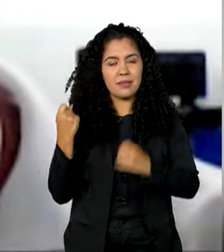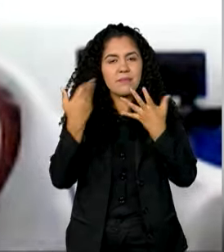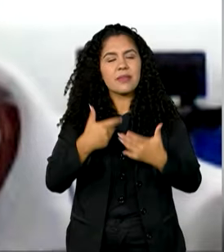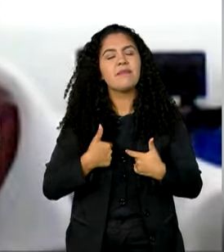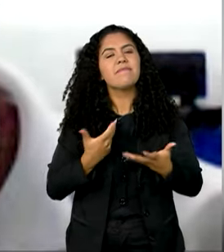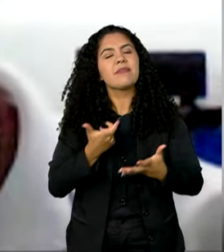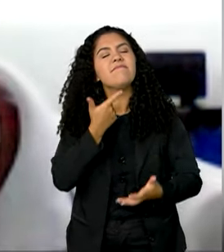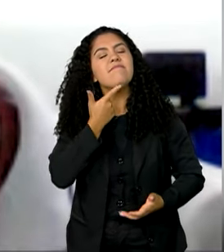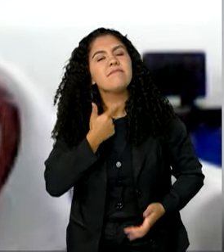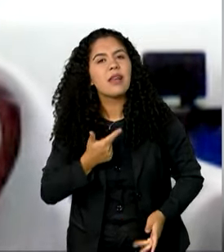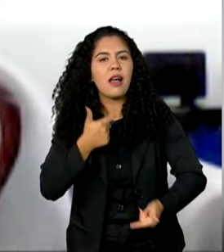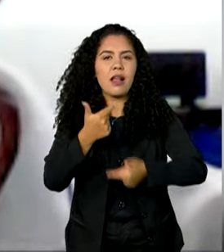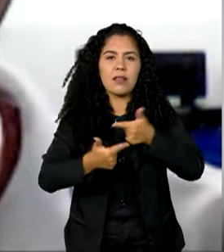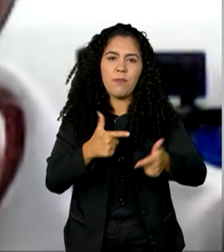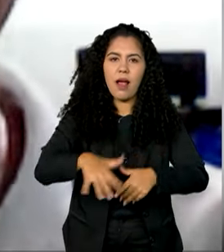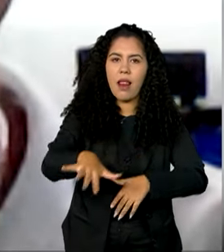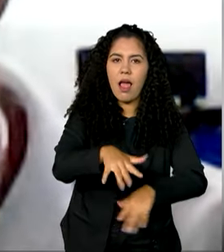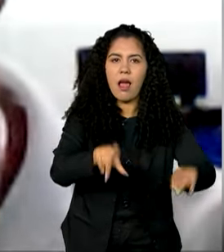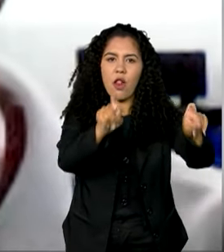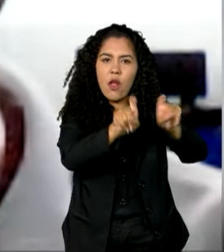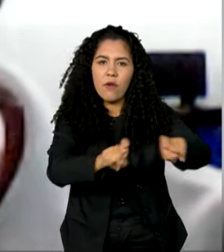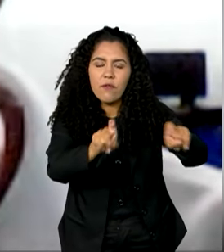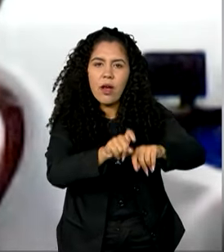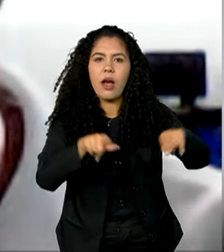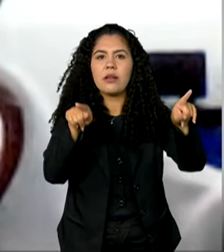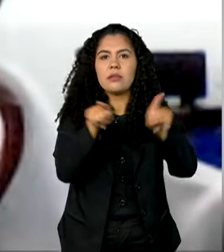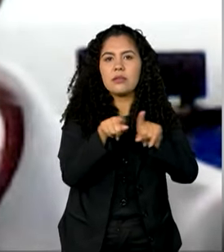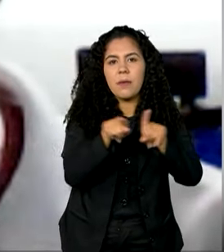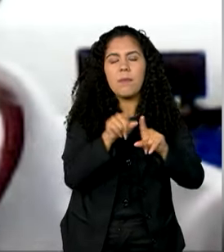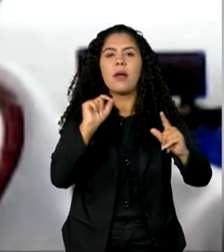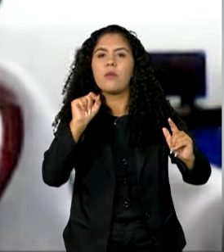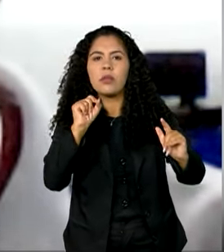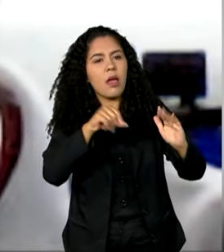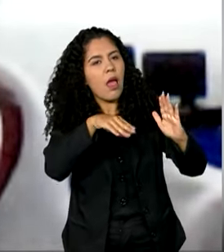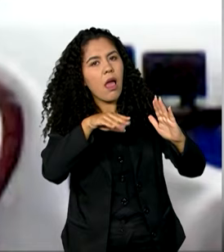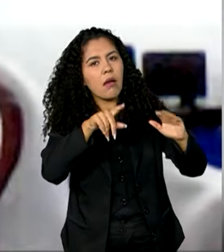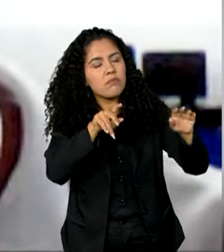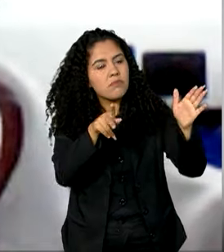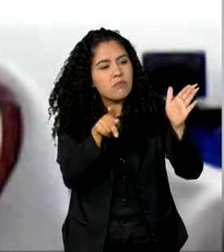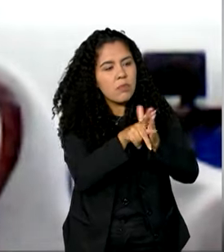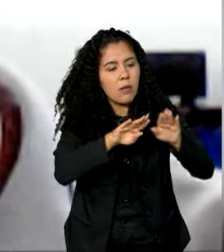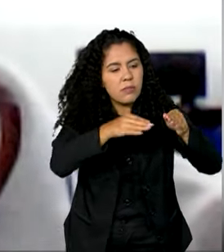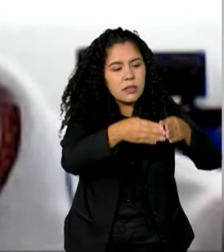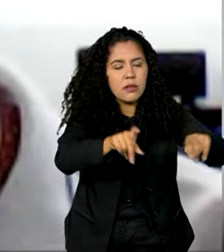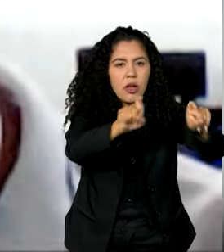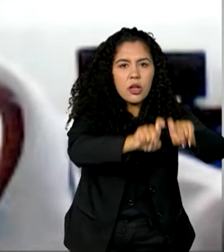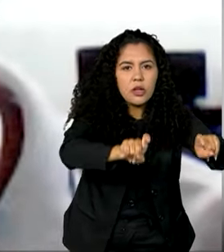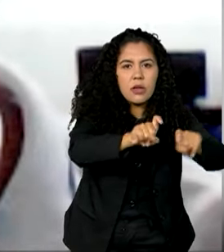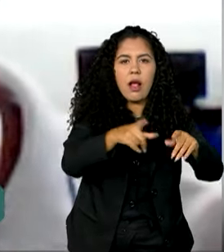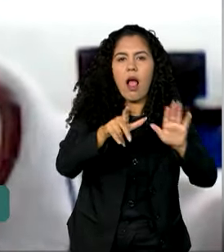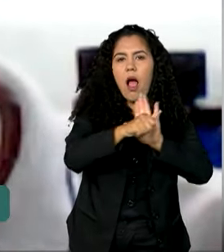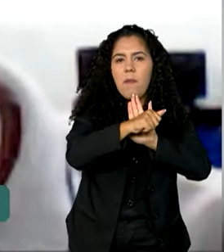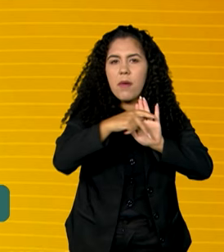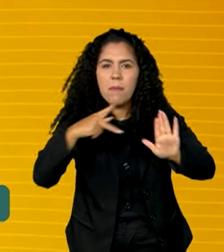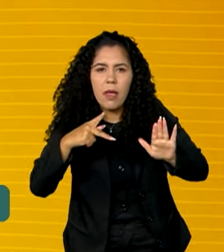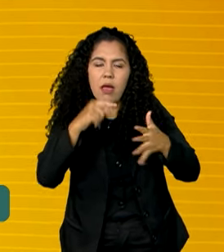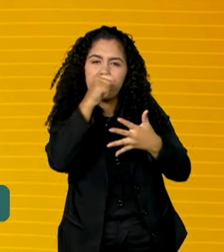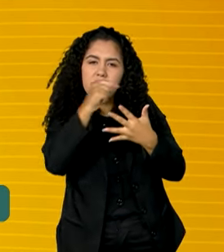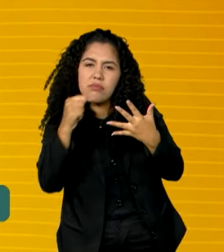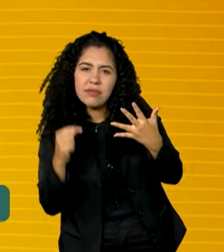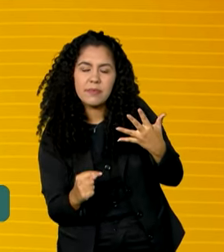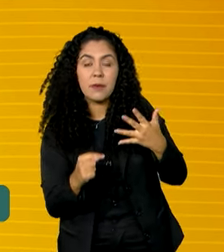informática, programação, programando aplicativos, ou jogos, entre outras coisas, da programação.